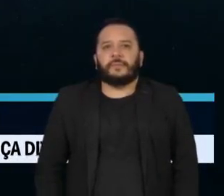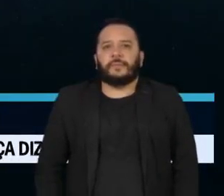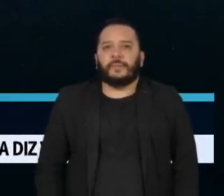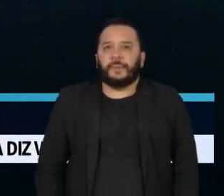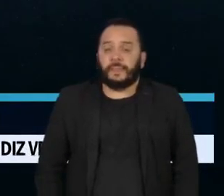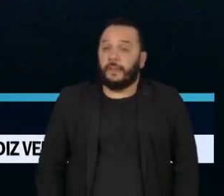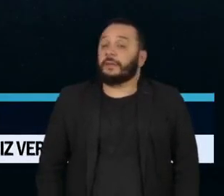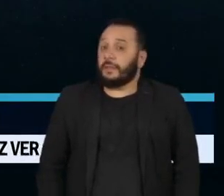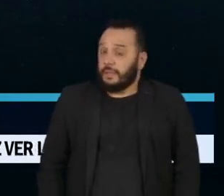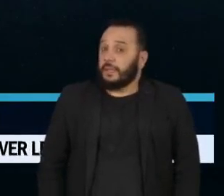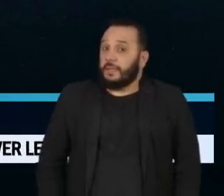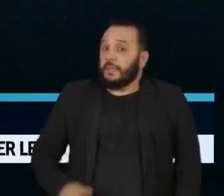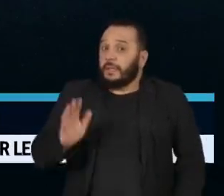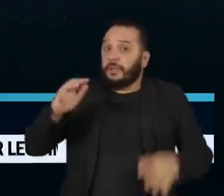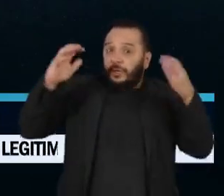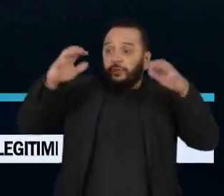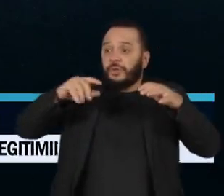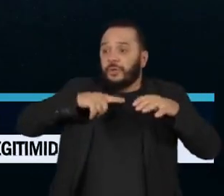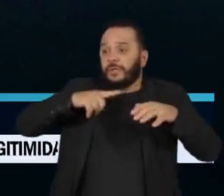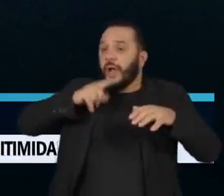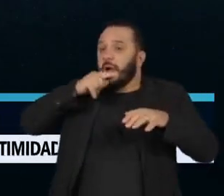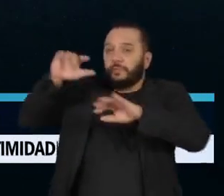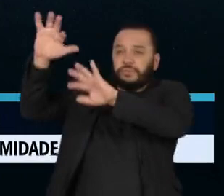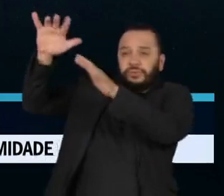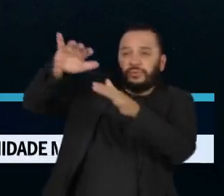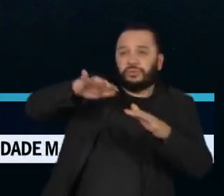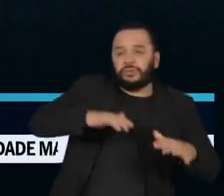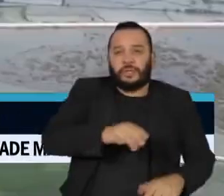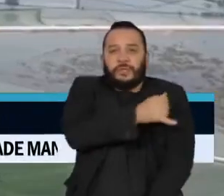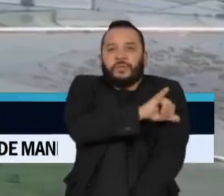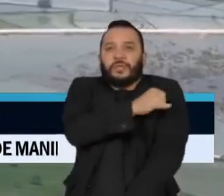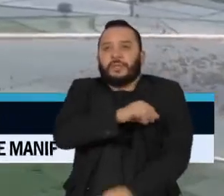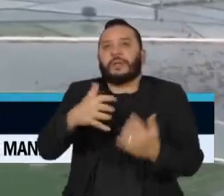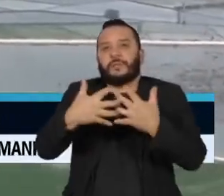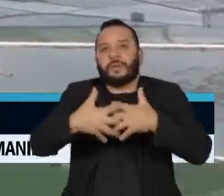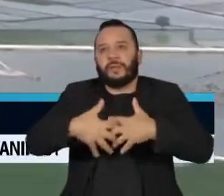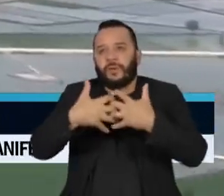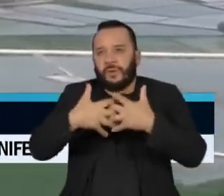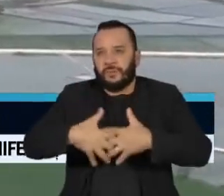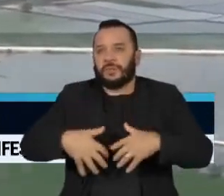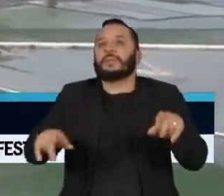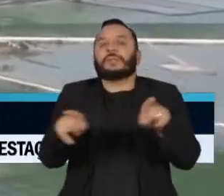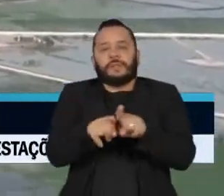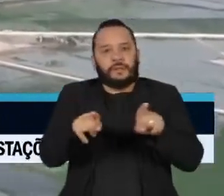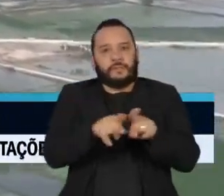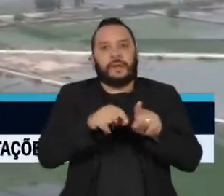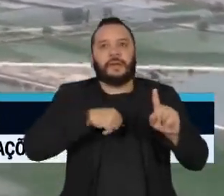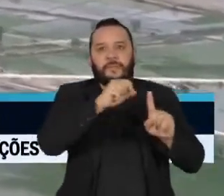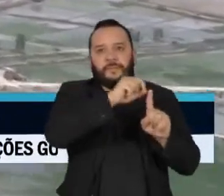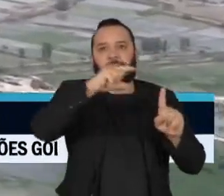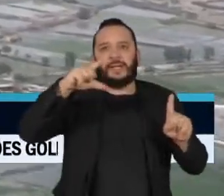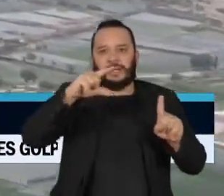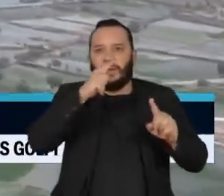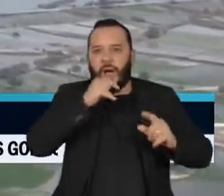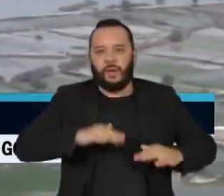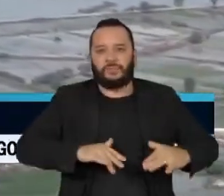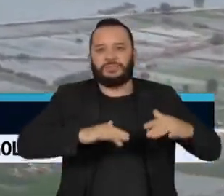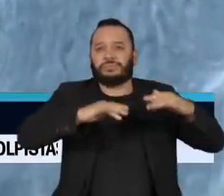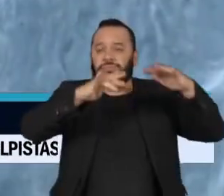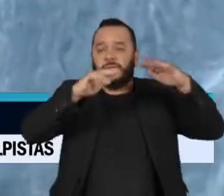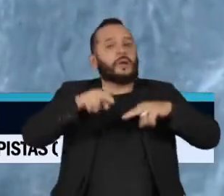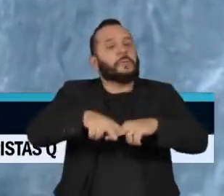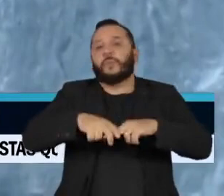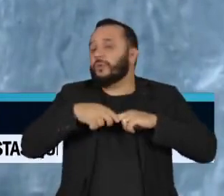Os temporais que devastaram Petrópolis no estado do Rio no início do ano e as inundações no Paquistão há poucos meses têm a mesma